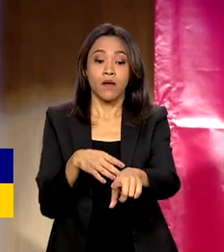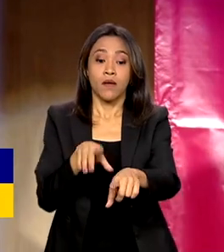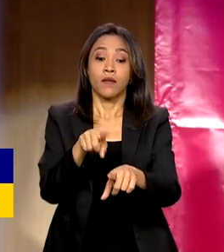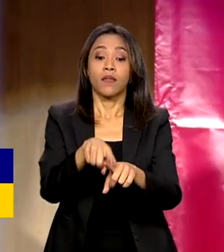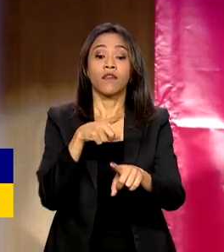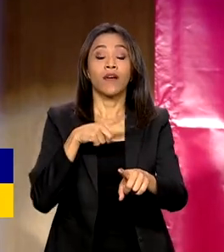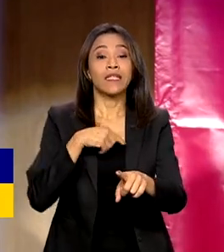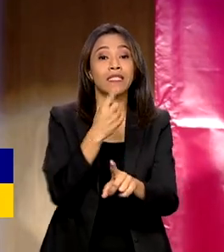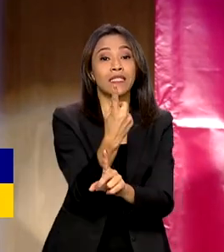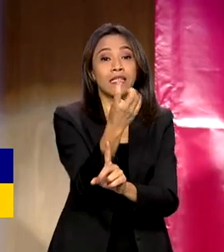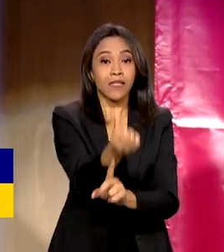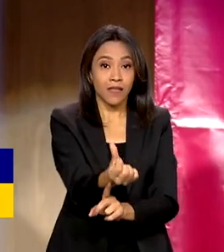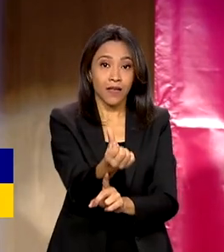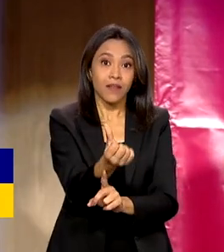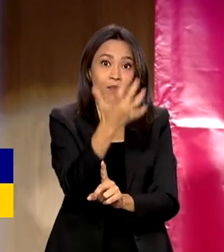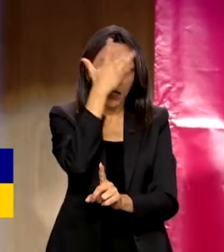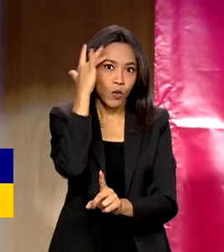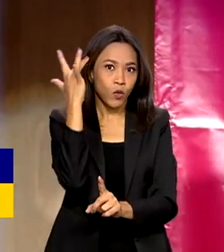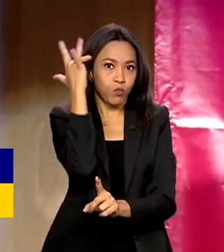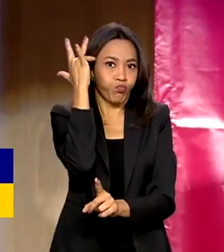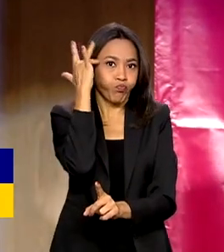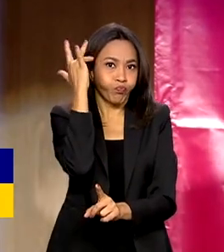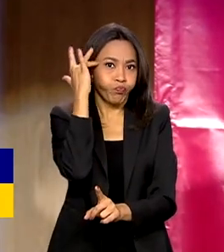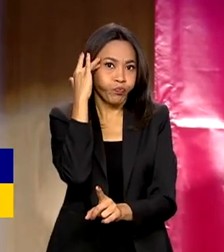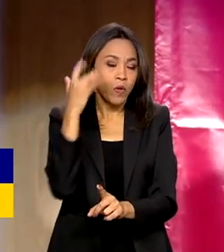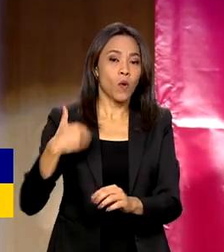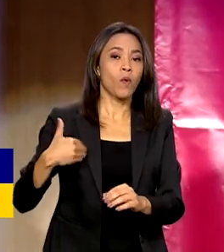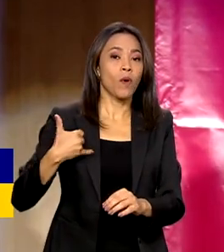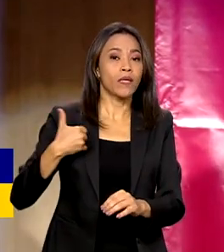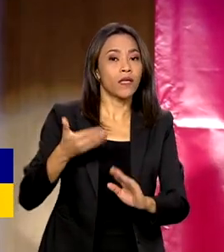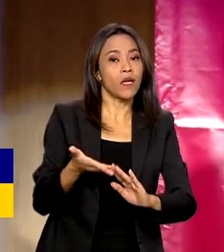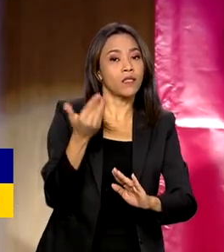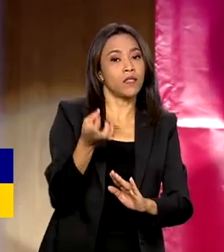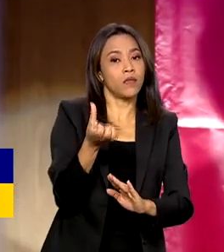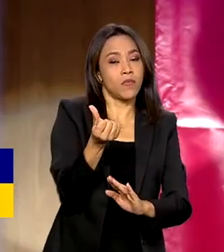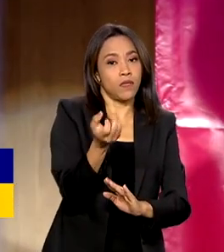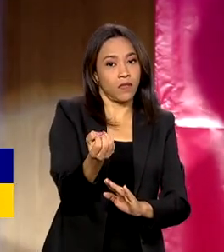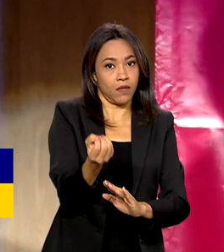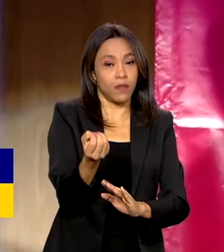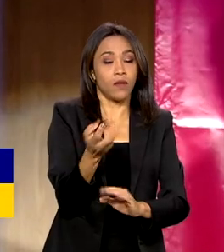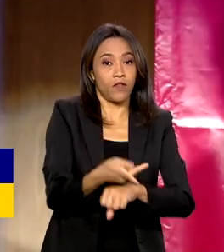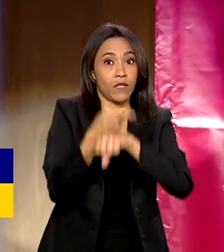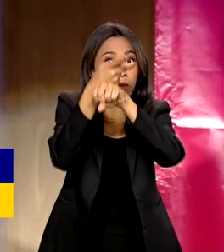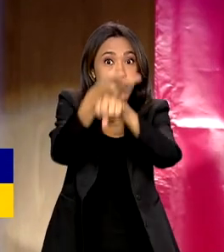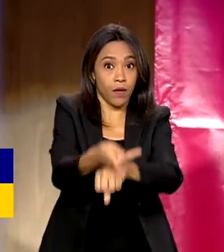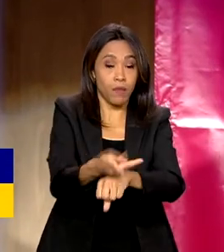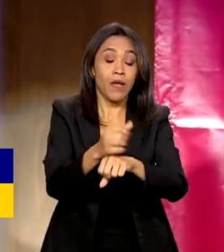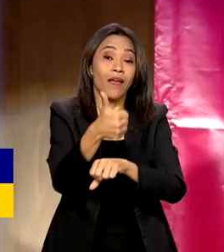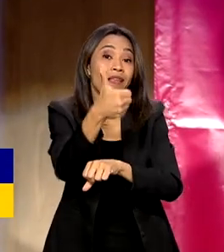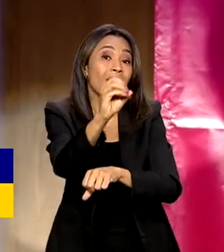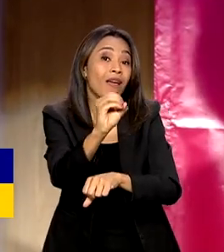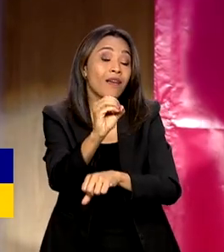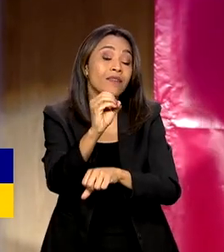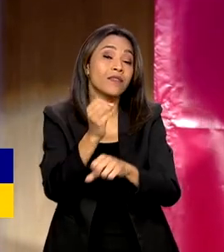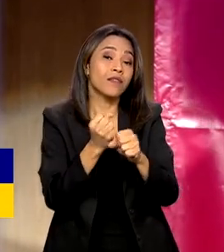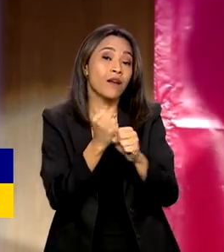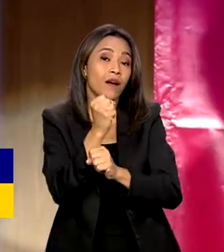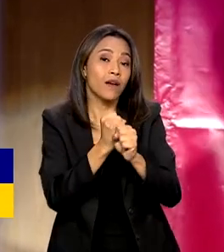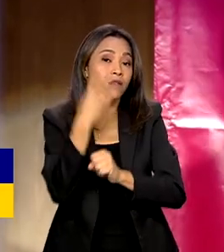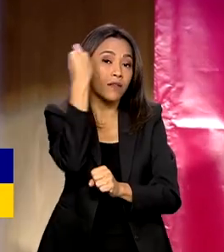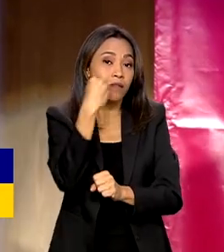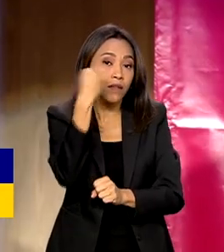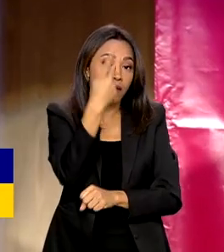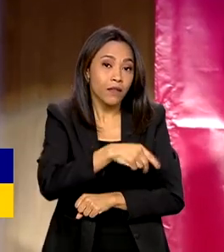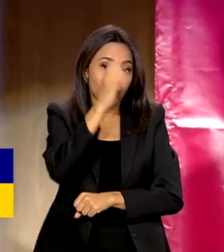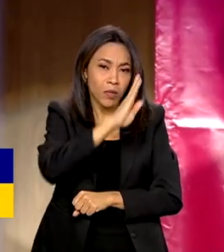16 mestras e mestres com idade igual ou superior a 60 anos e atuação há pelo menos 10 anos no Brasil e que